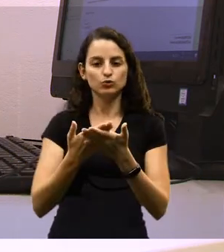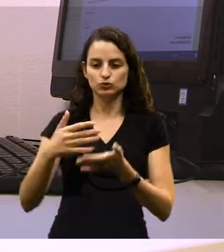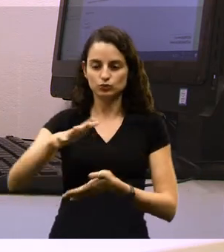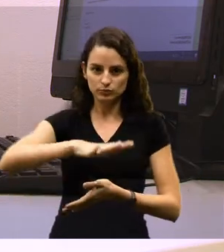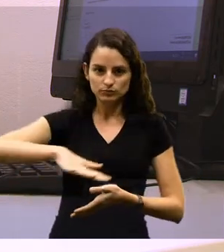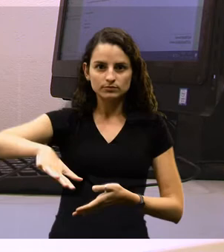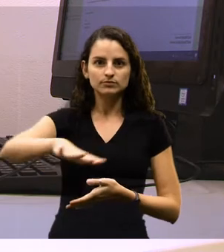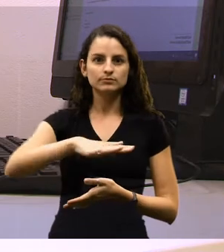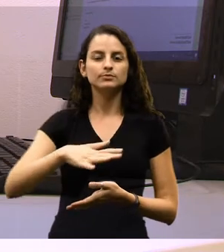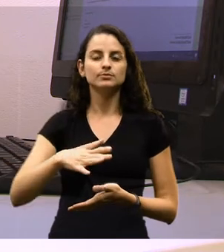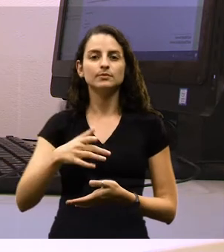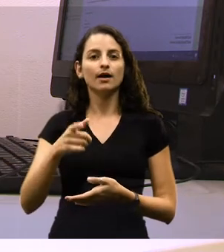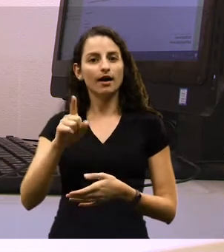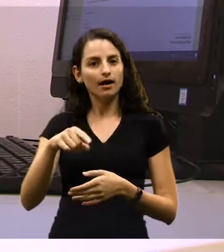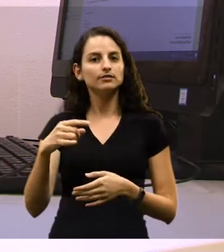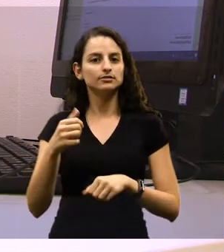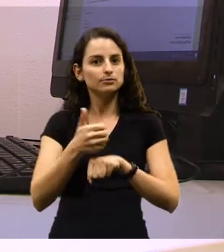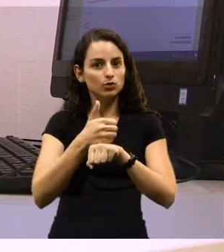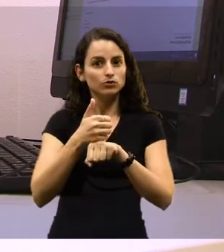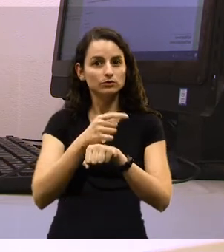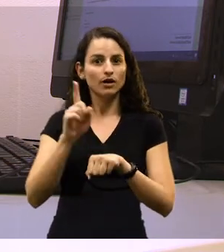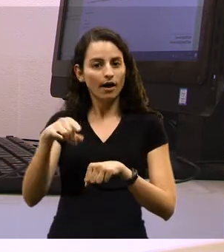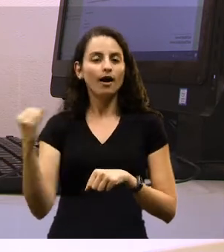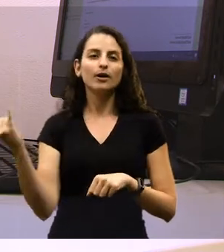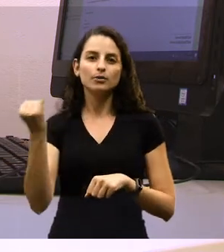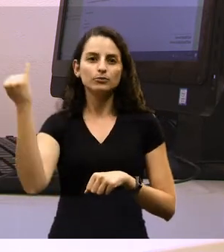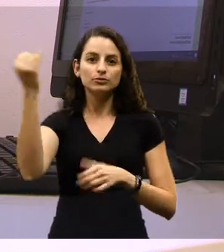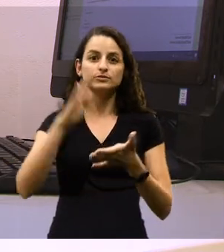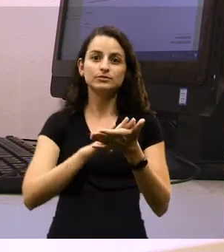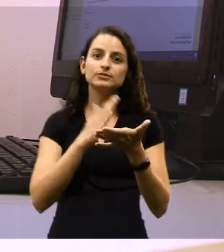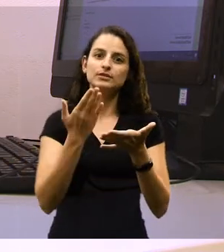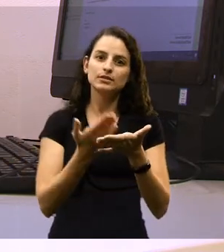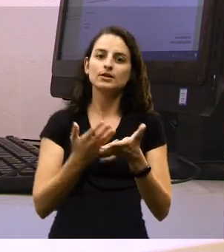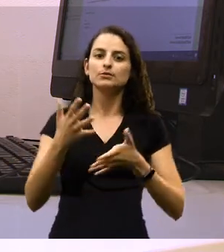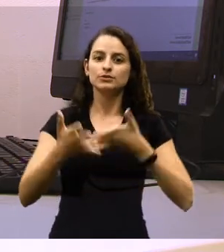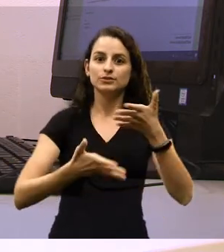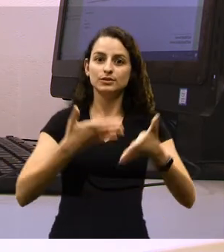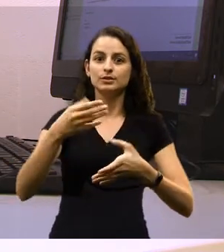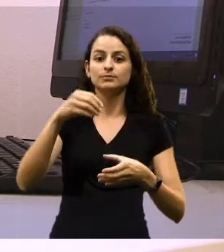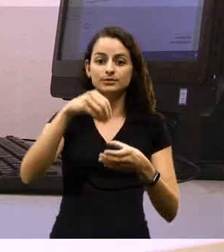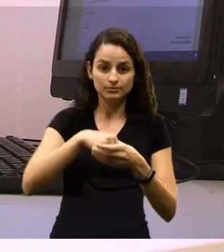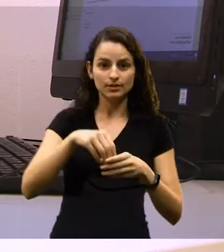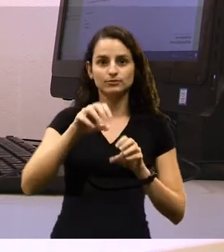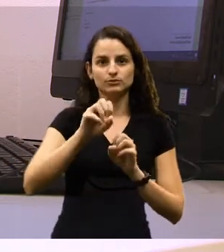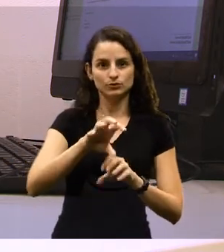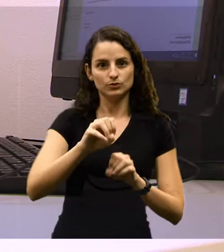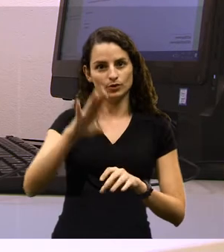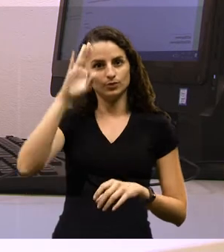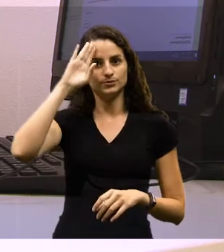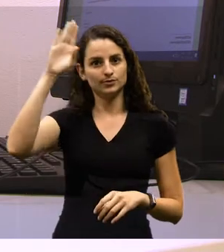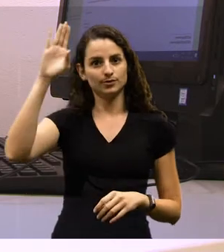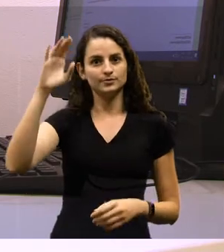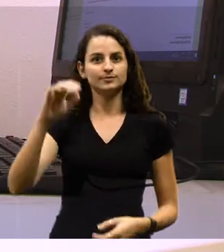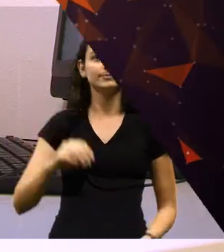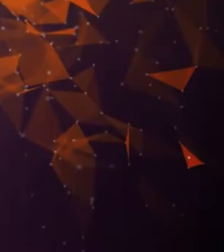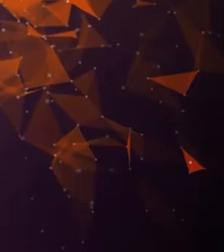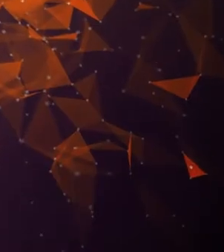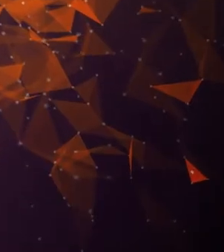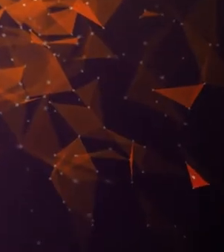mais essa profissão tão importante que é a do intérprete de libras, educacional principalmente.